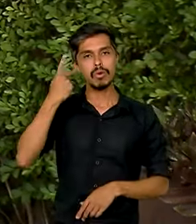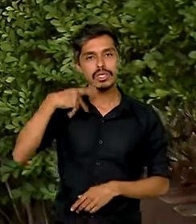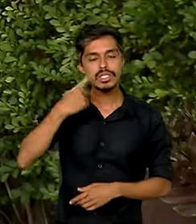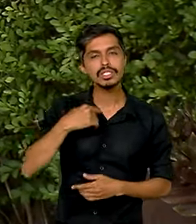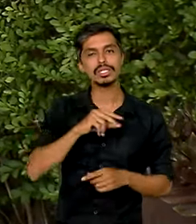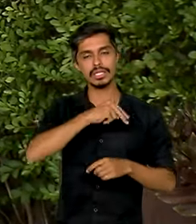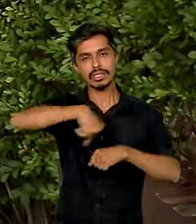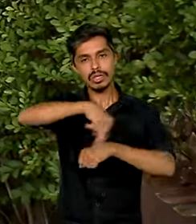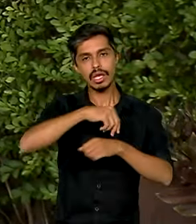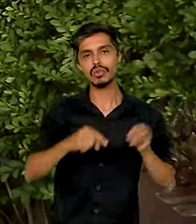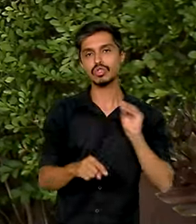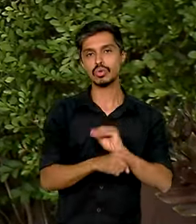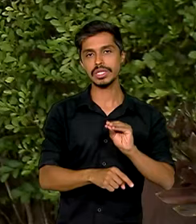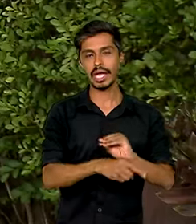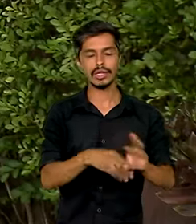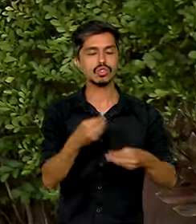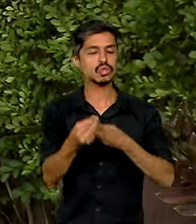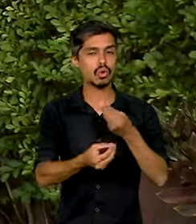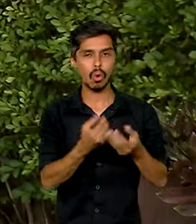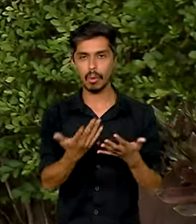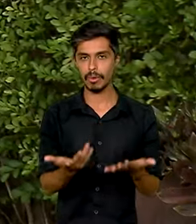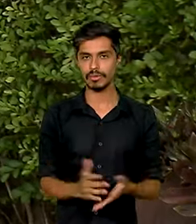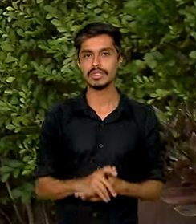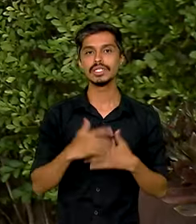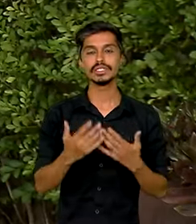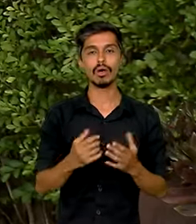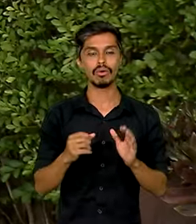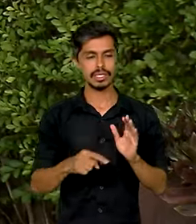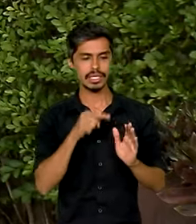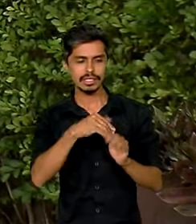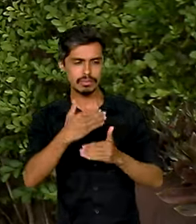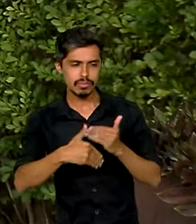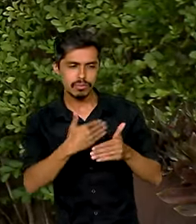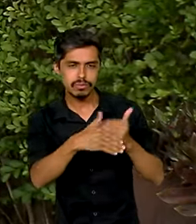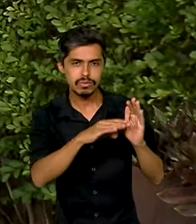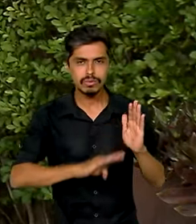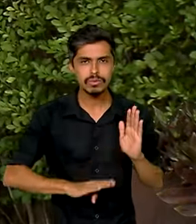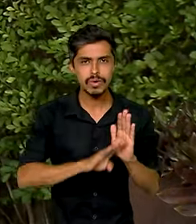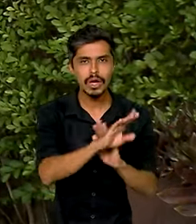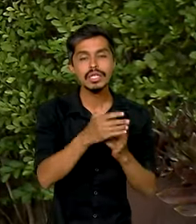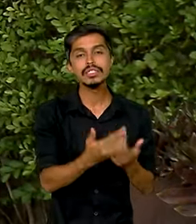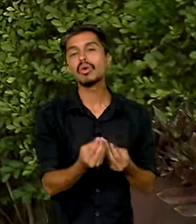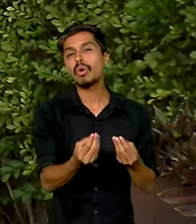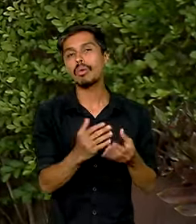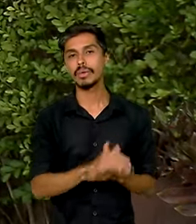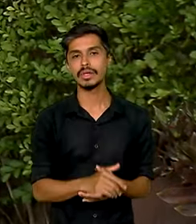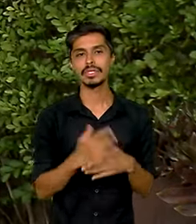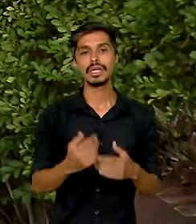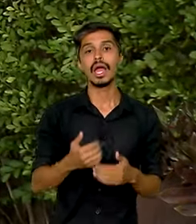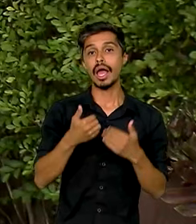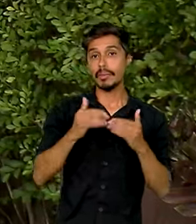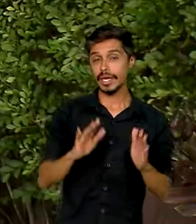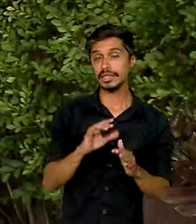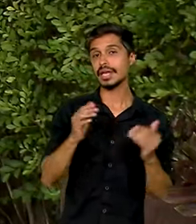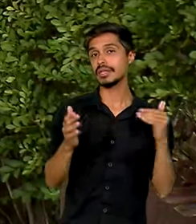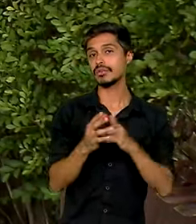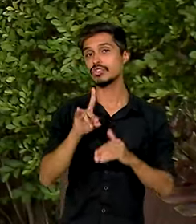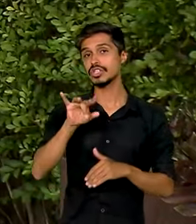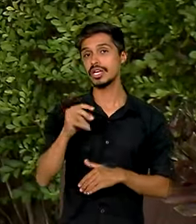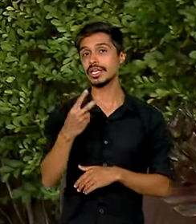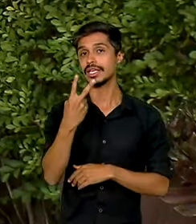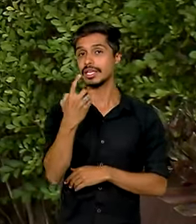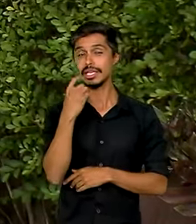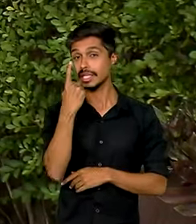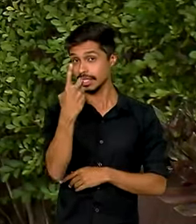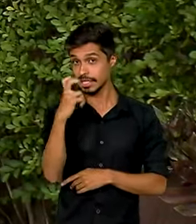de Cuidados. E para ajudar na construção deste caminho, está aberta até o dia 15 de dezembro uma consulta